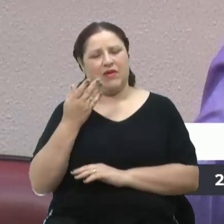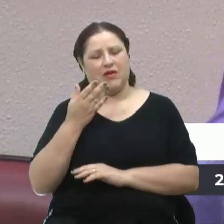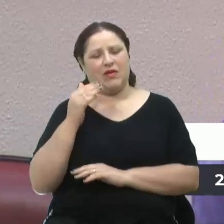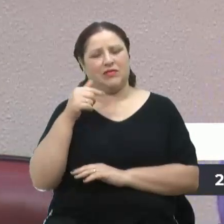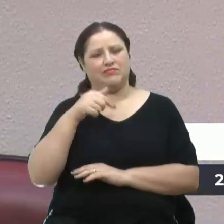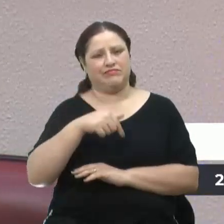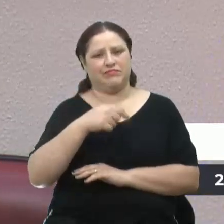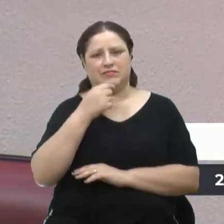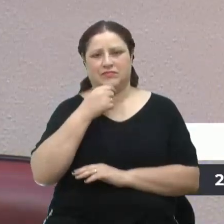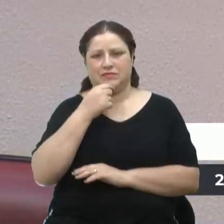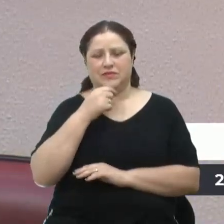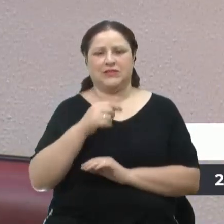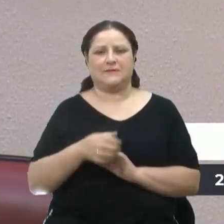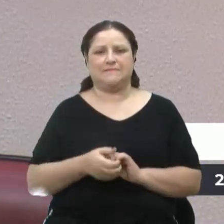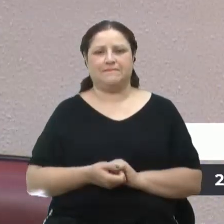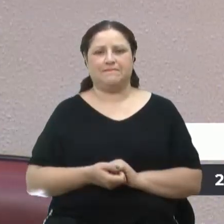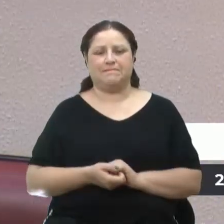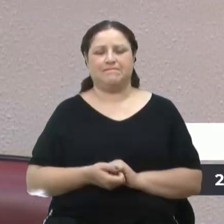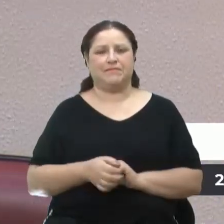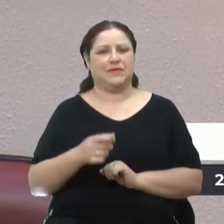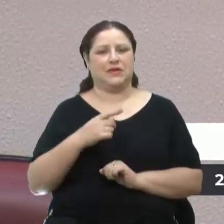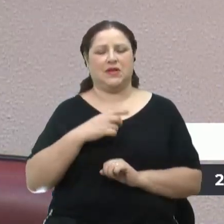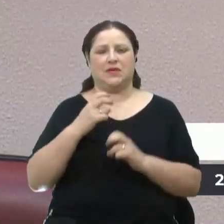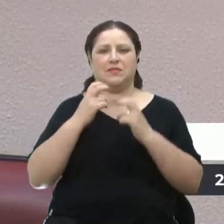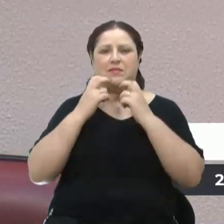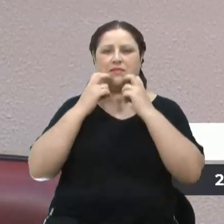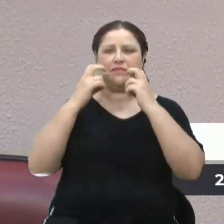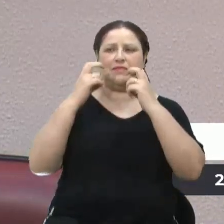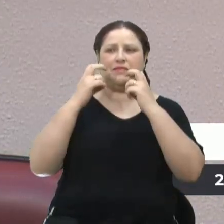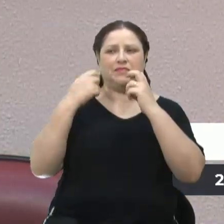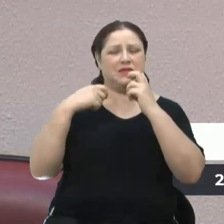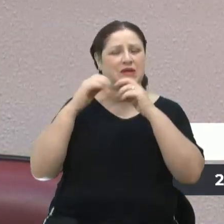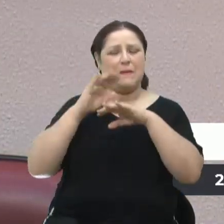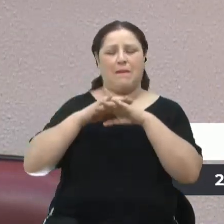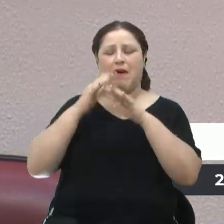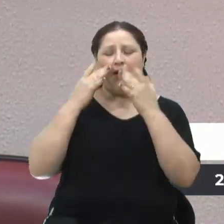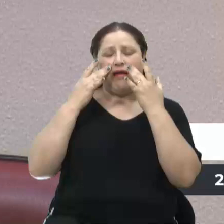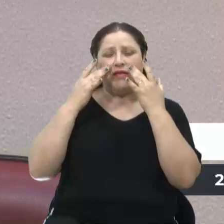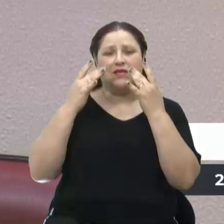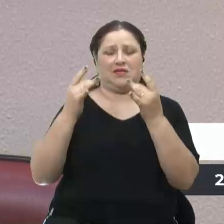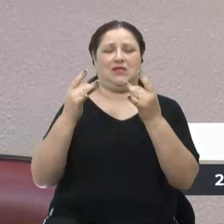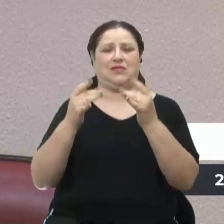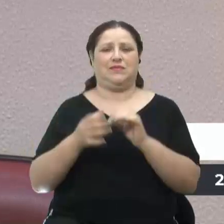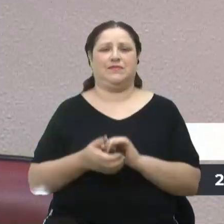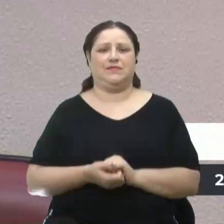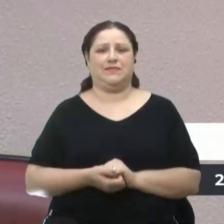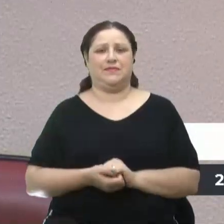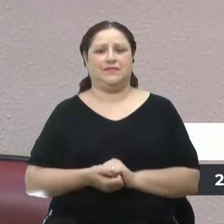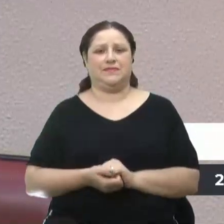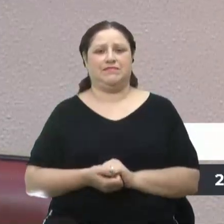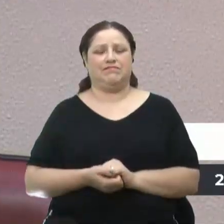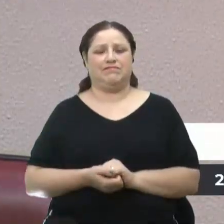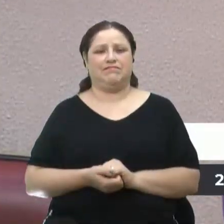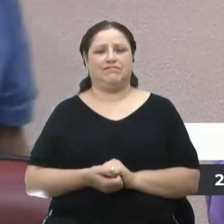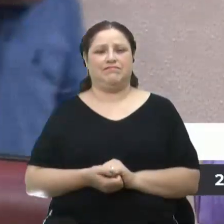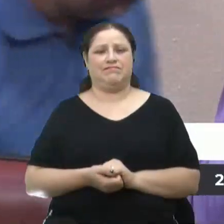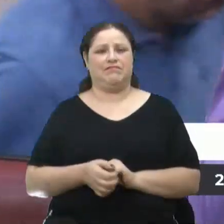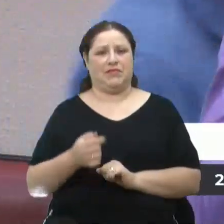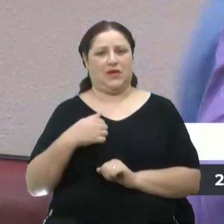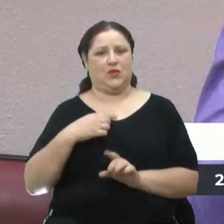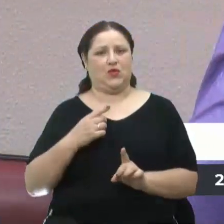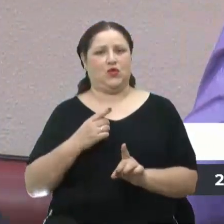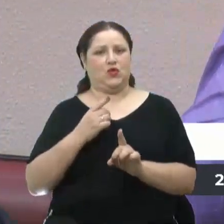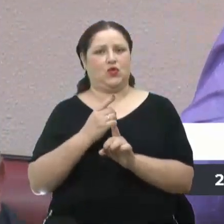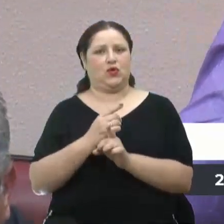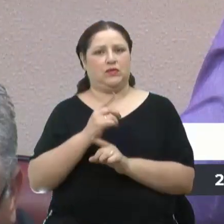referir a Caxias do Sul, clama por uma tensão maior. E a grande dificuldade que eu detectei,